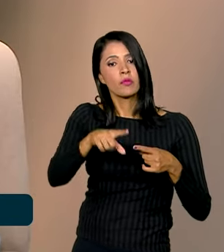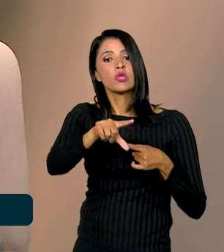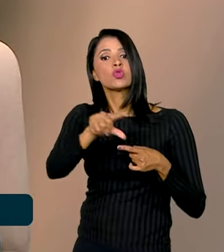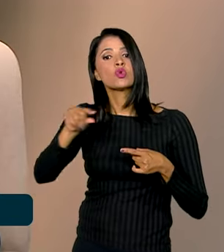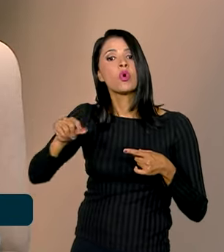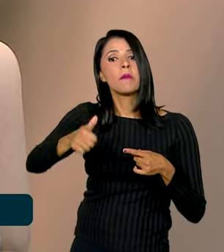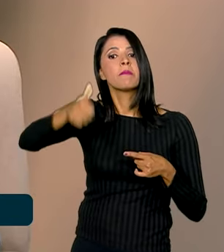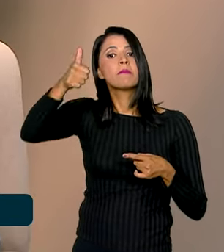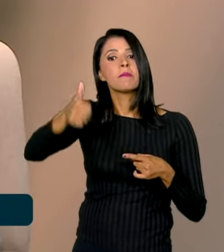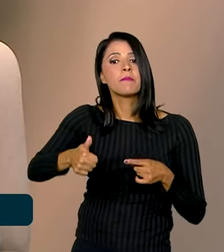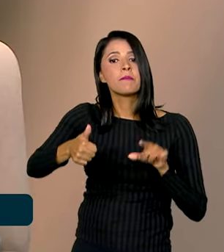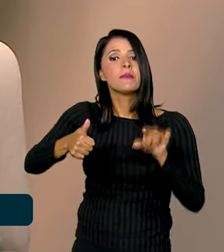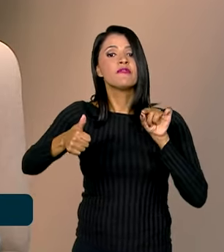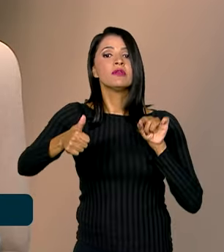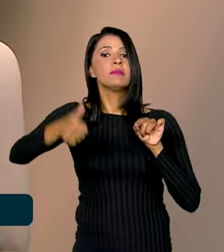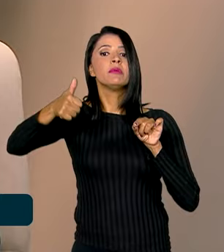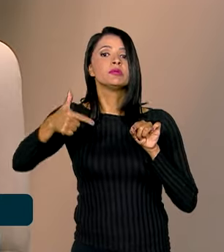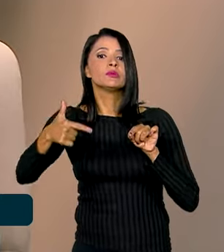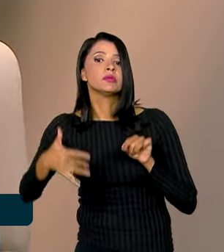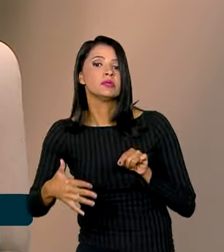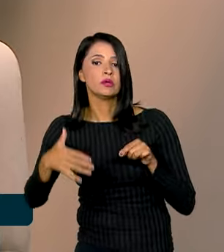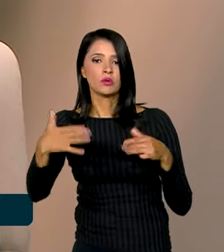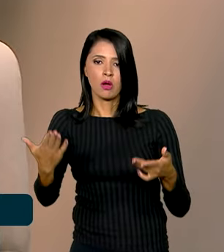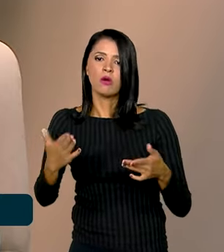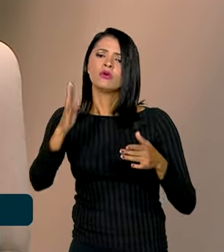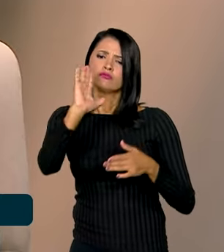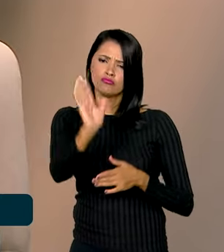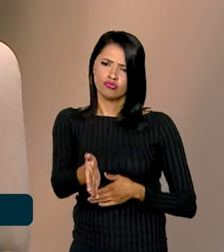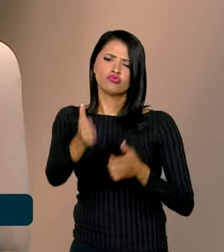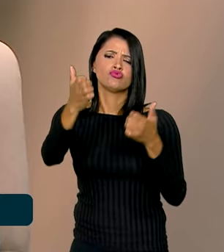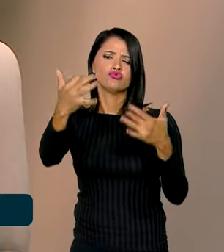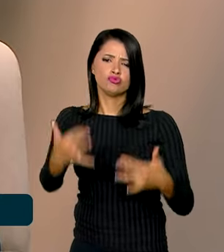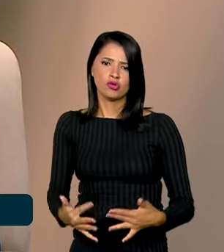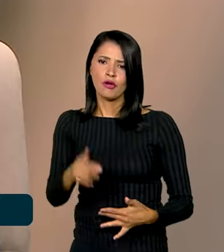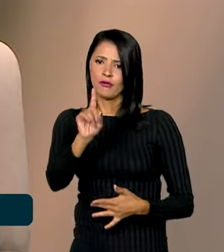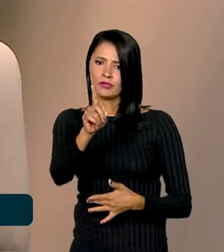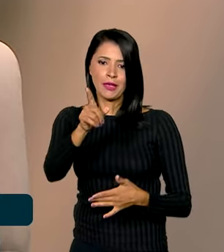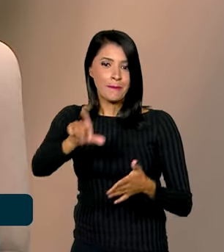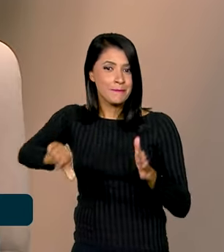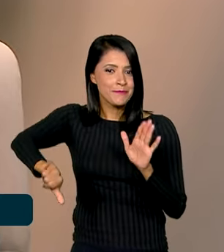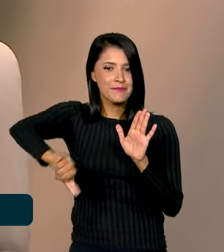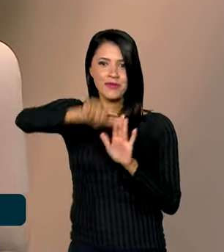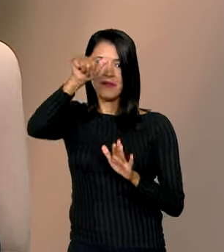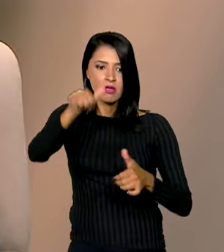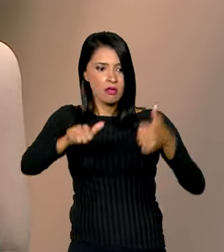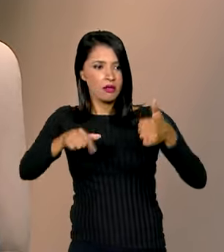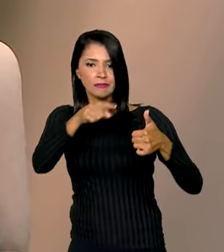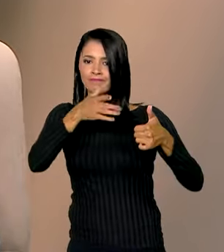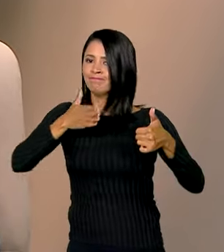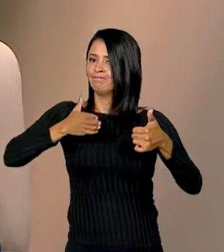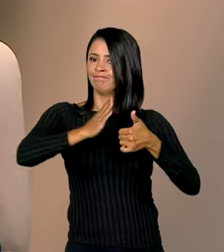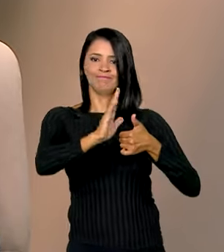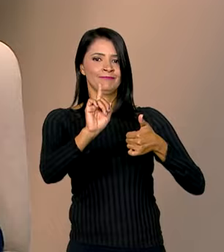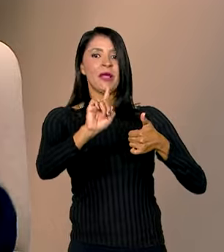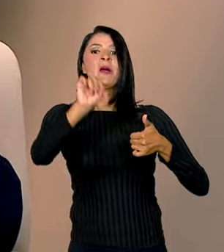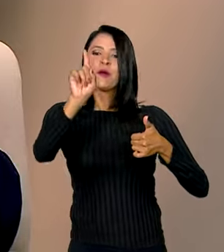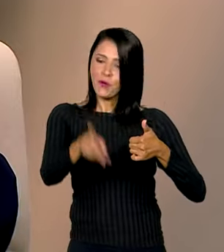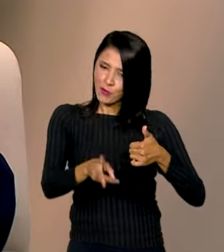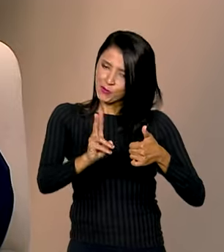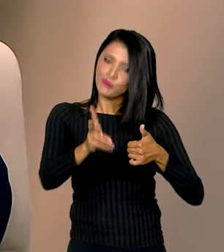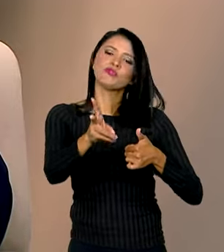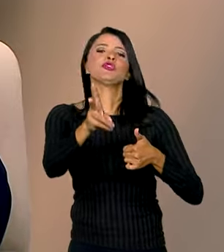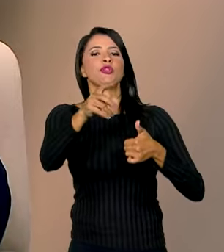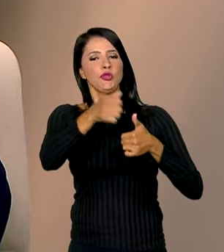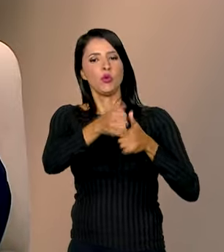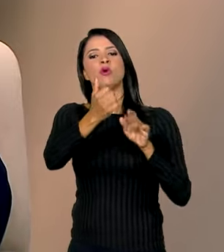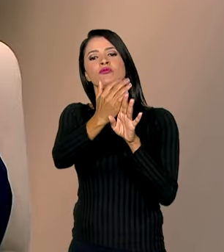preferências, porque, como eu expliquei para vocês, mesmo que você não passe na sua primeira preferência, você continua na... Você vai estar